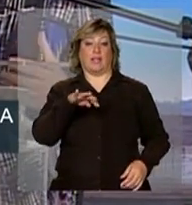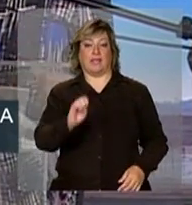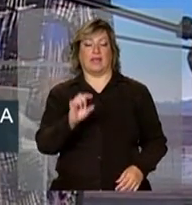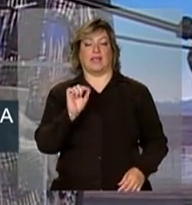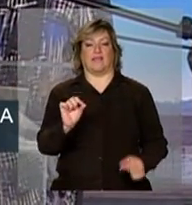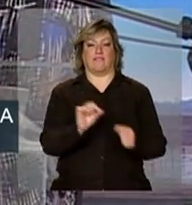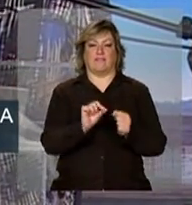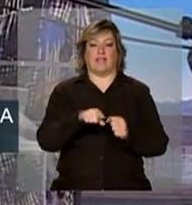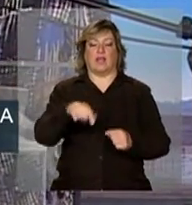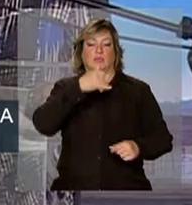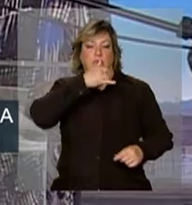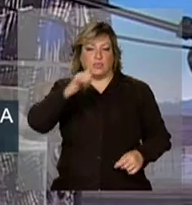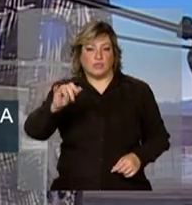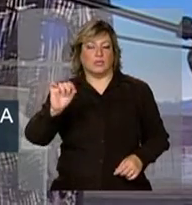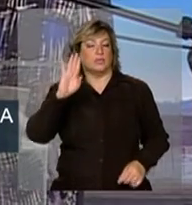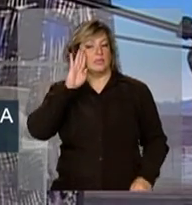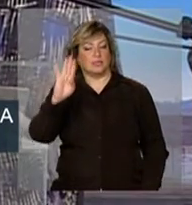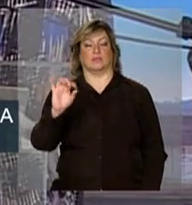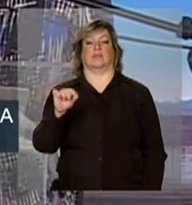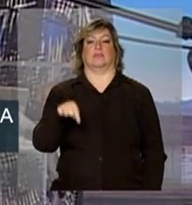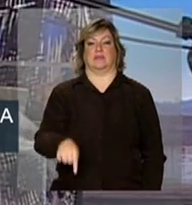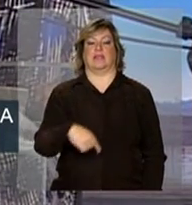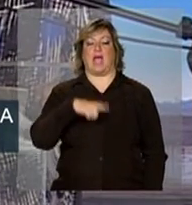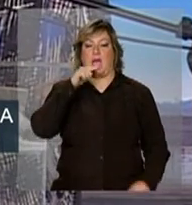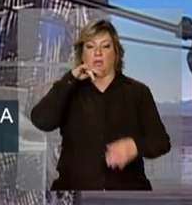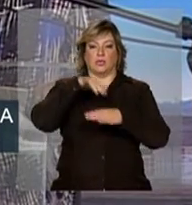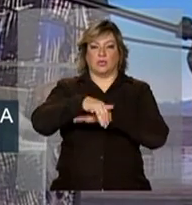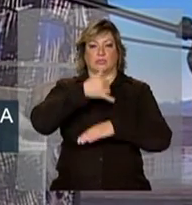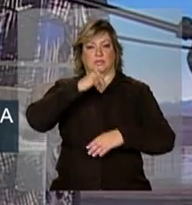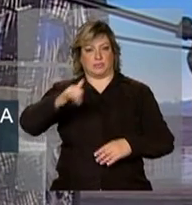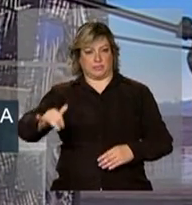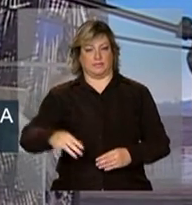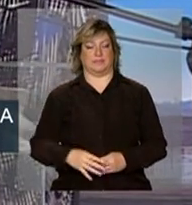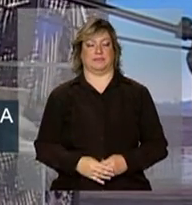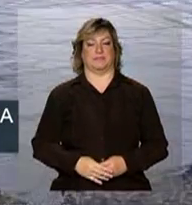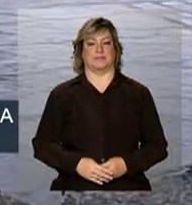geração de energia a hidroeletricidade.